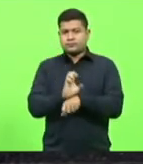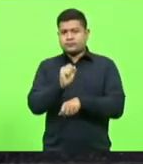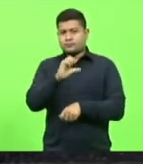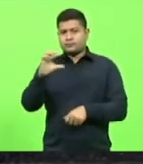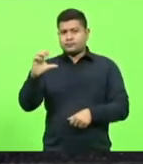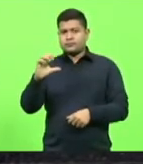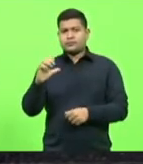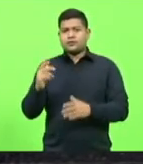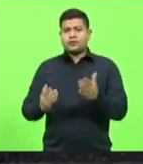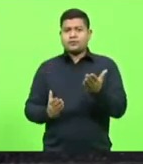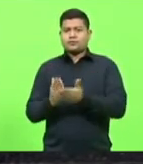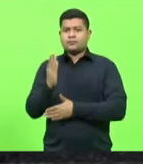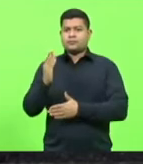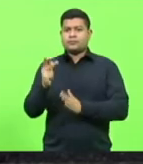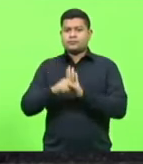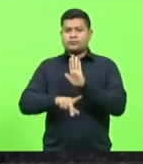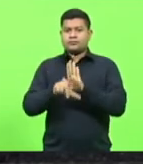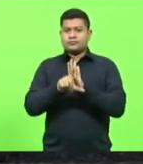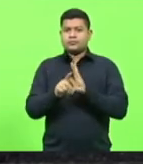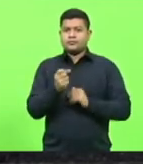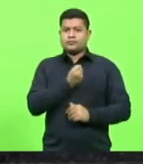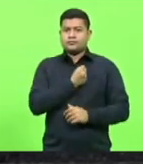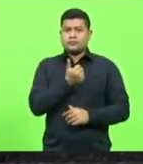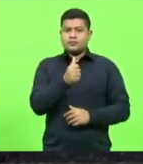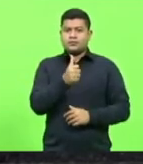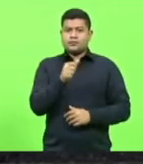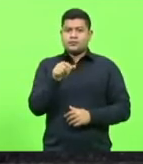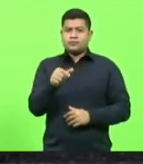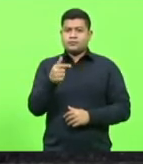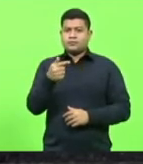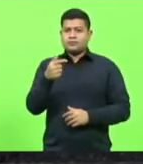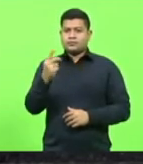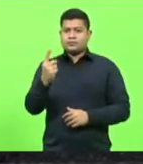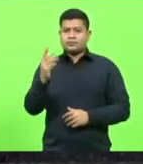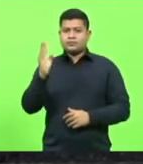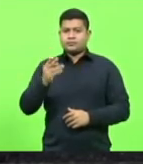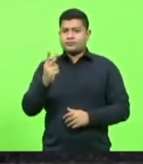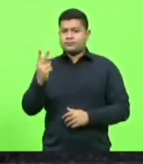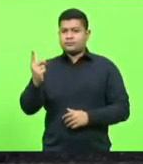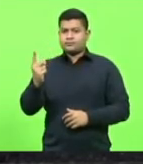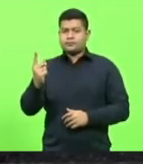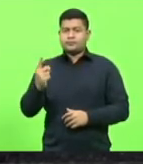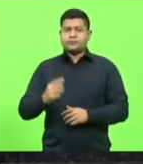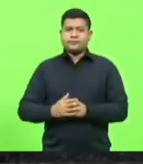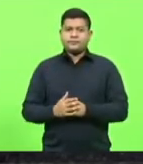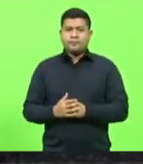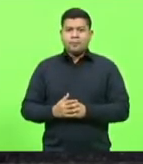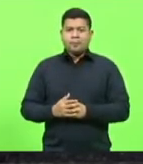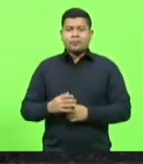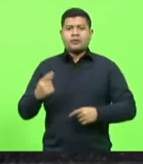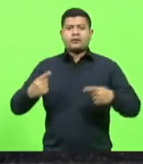projeto de lei número 1171-2021. Em discussão.